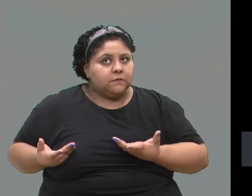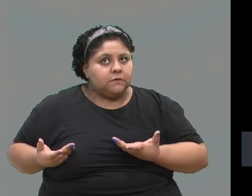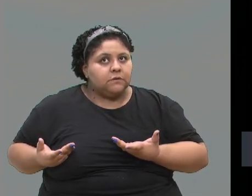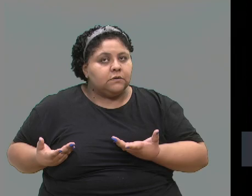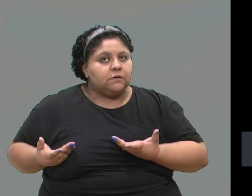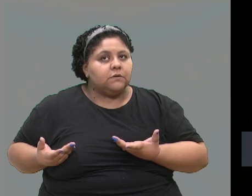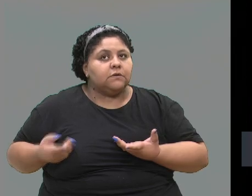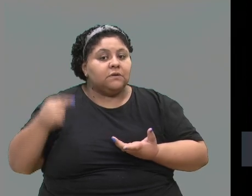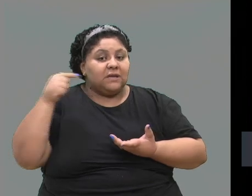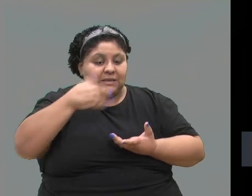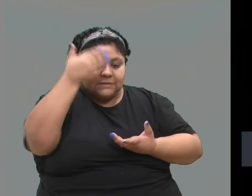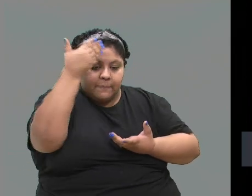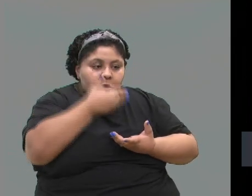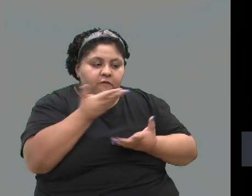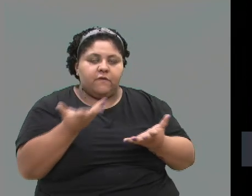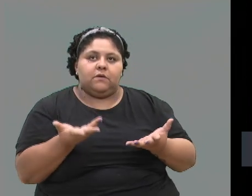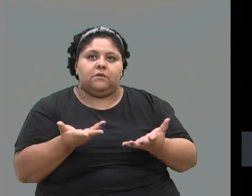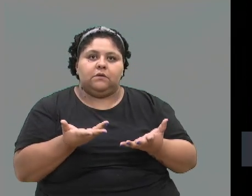Essa é a prova.